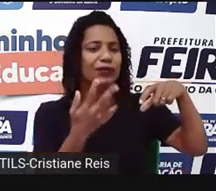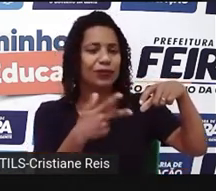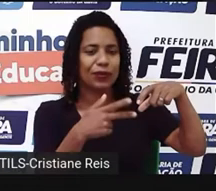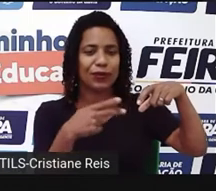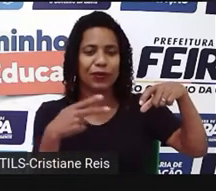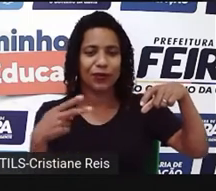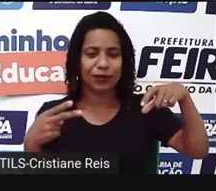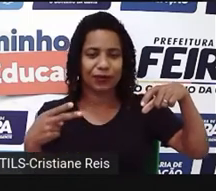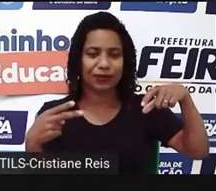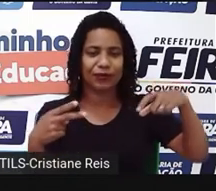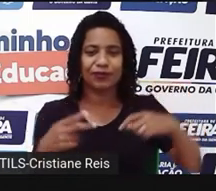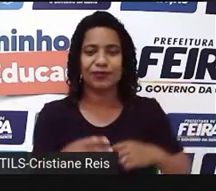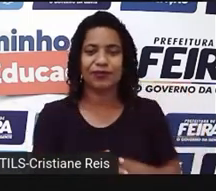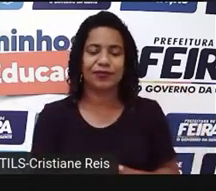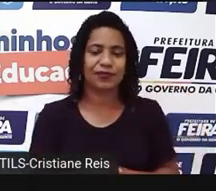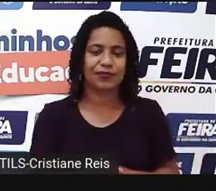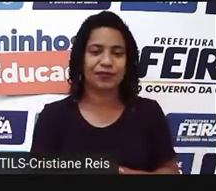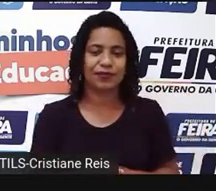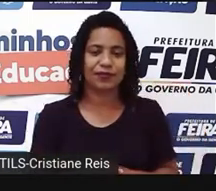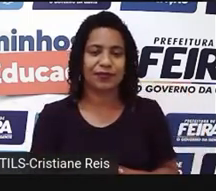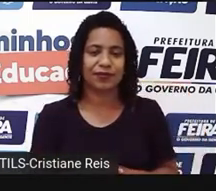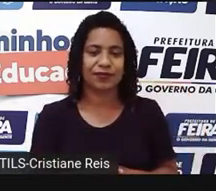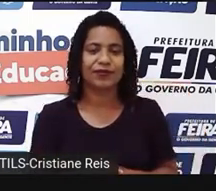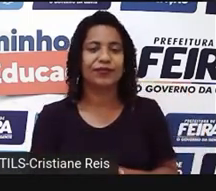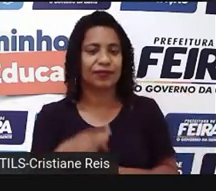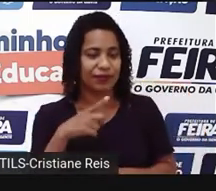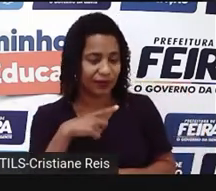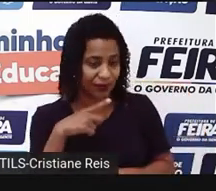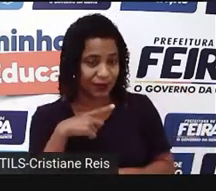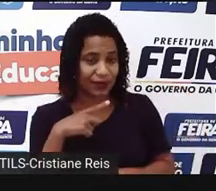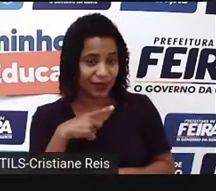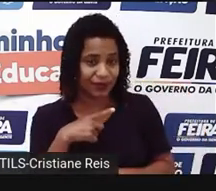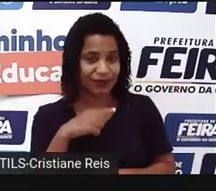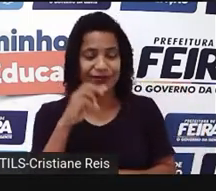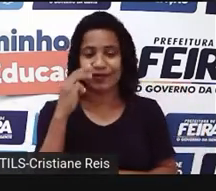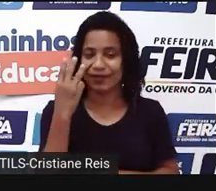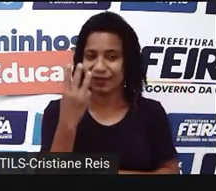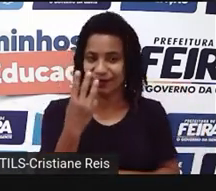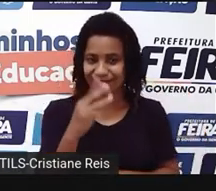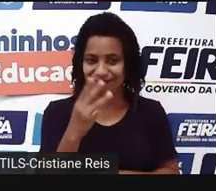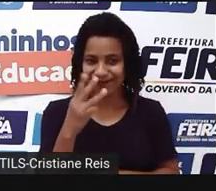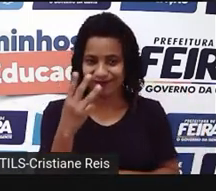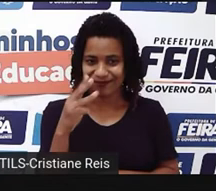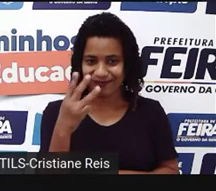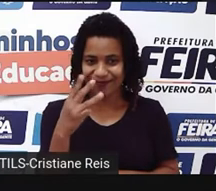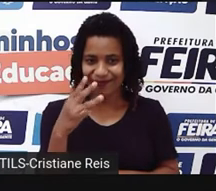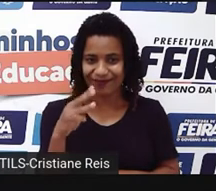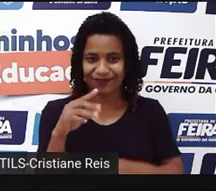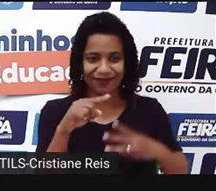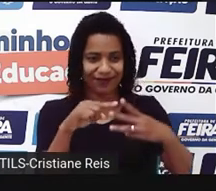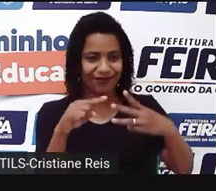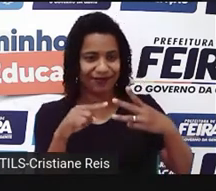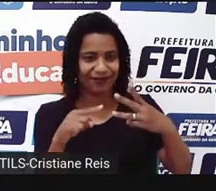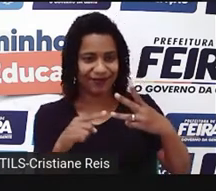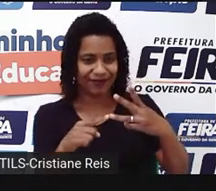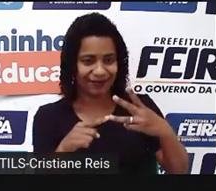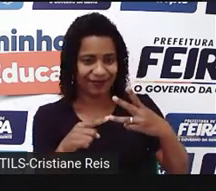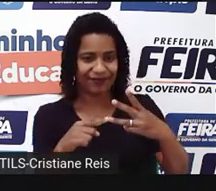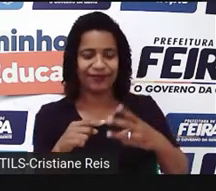There are three items. Então, existem três itens. Ok, students? So,